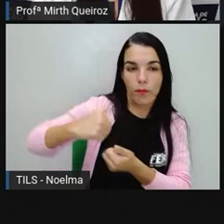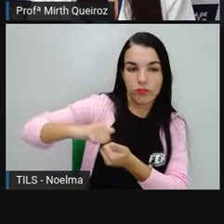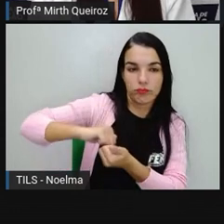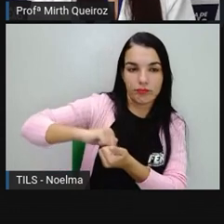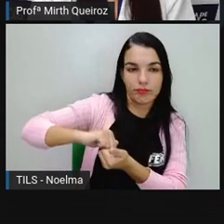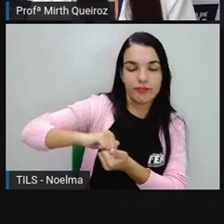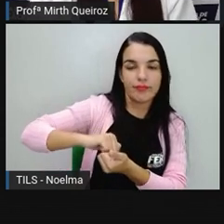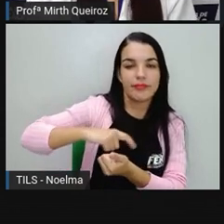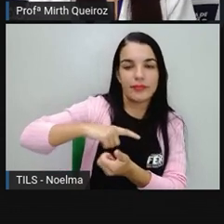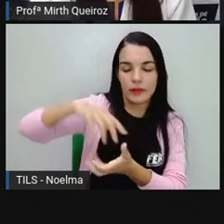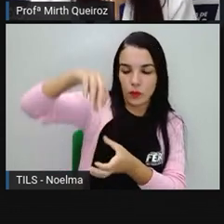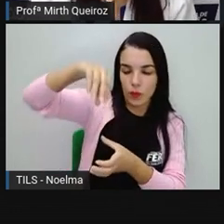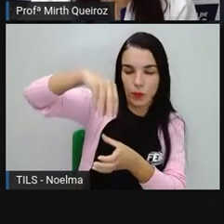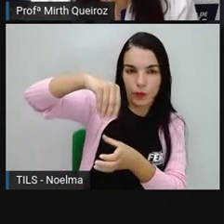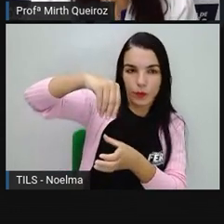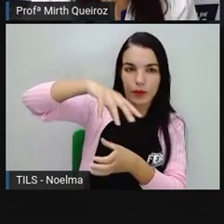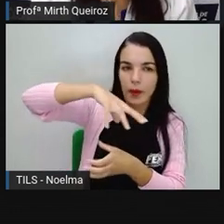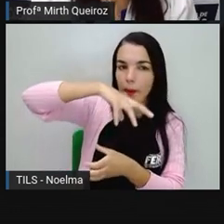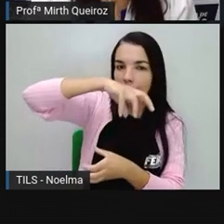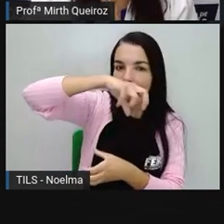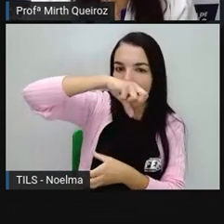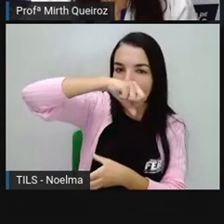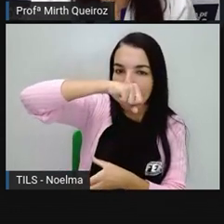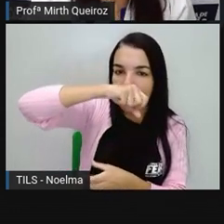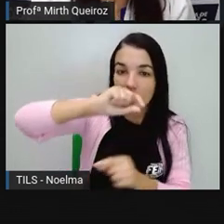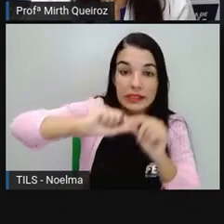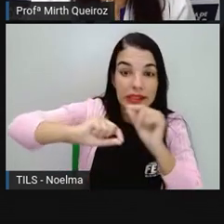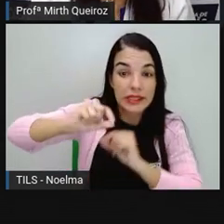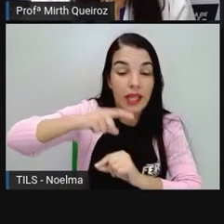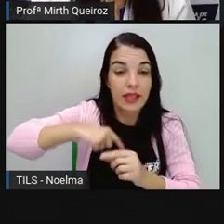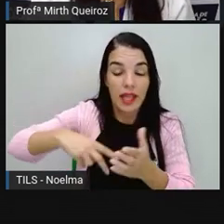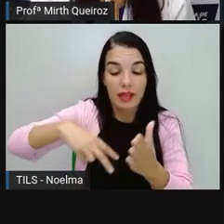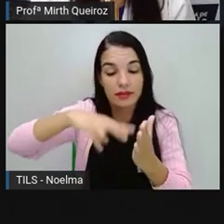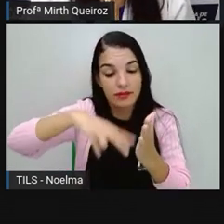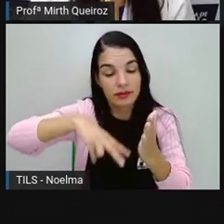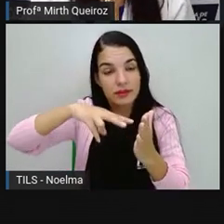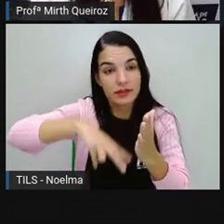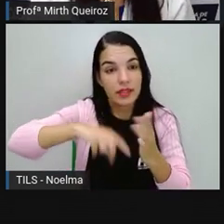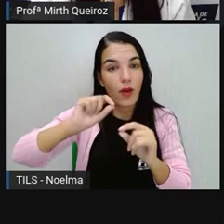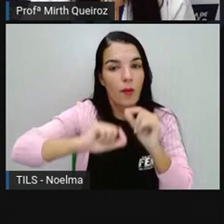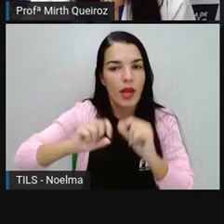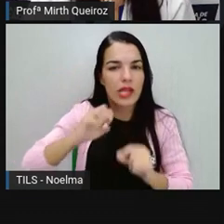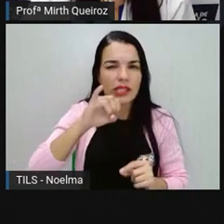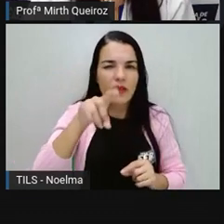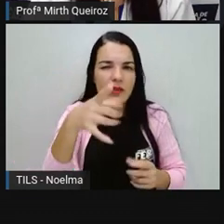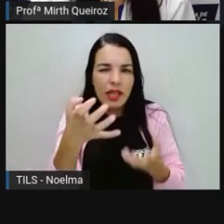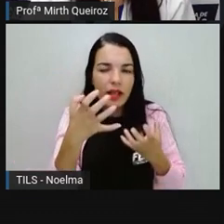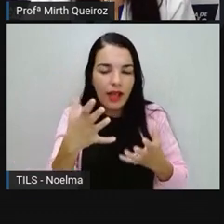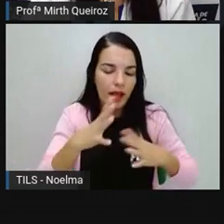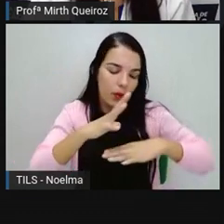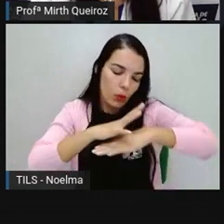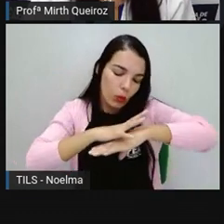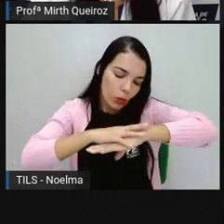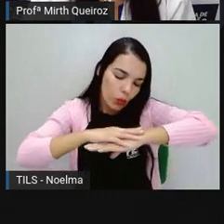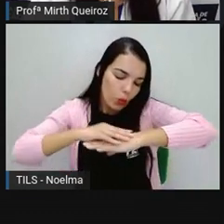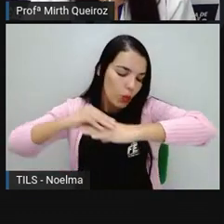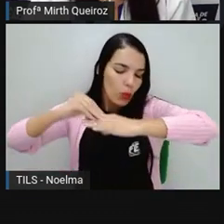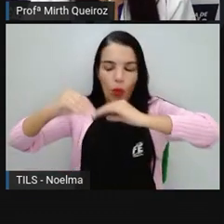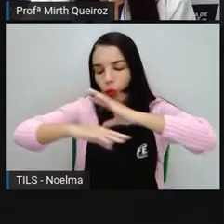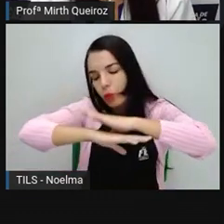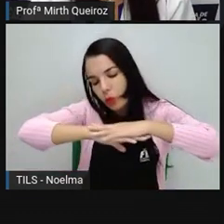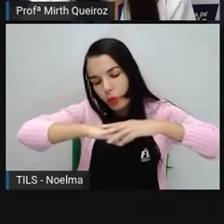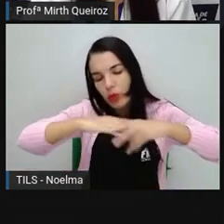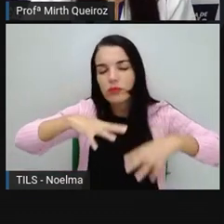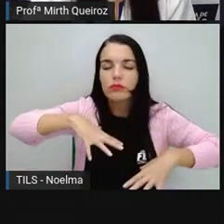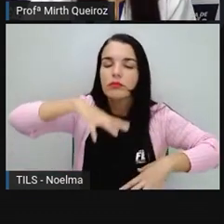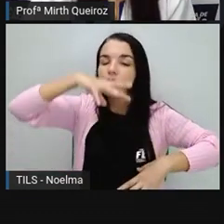caso aí, temos também a parte escrita. Se você quer maciez e perfume, não deixe